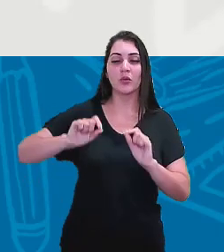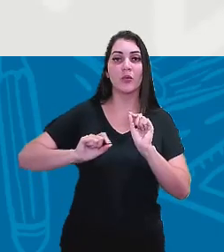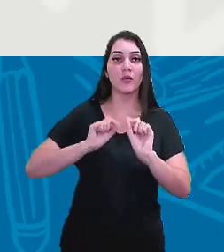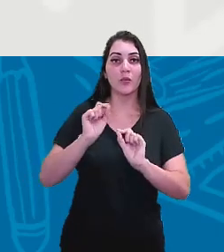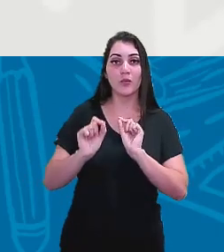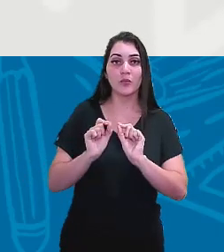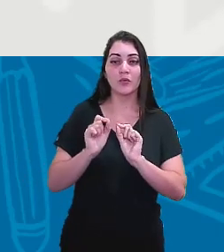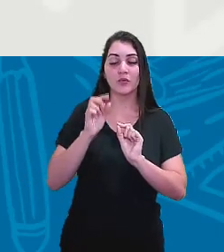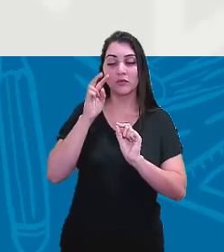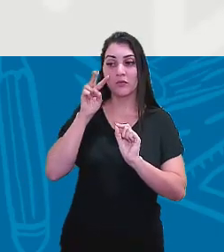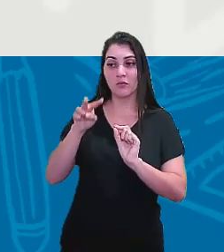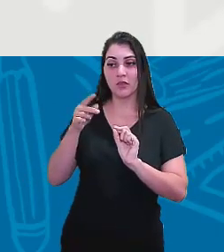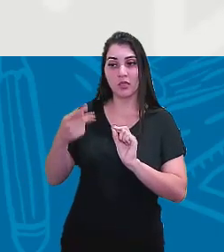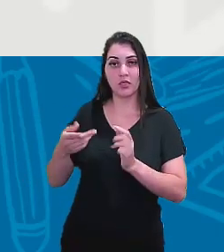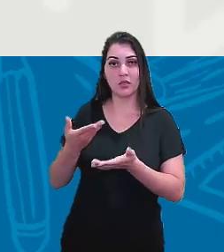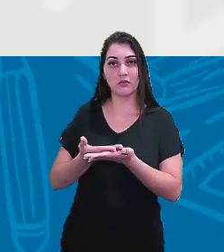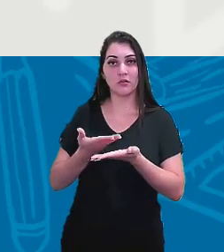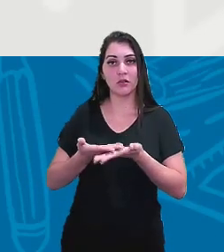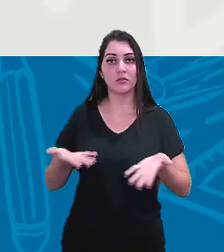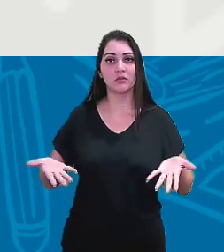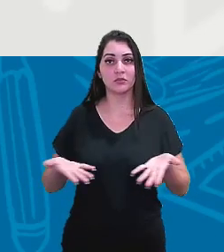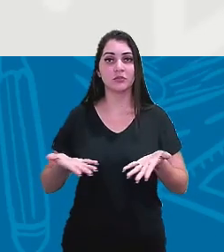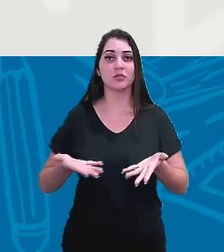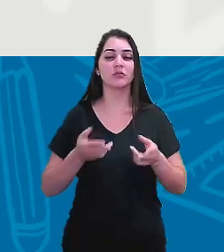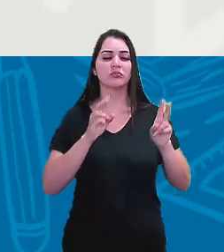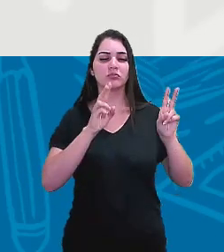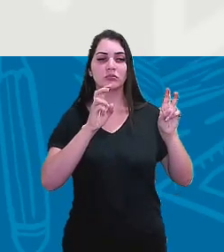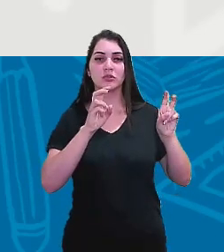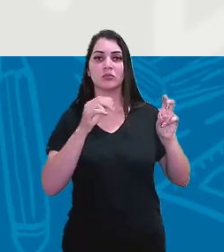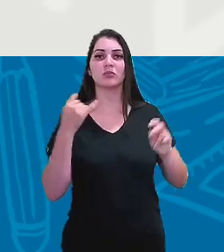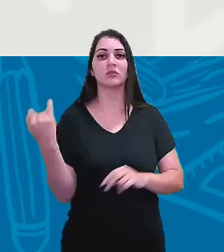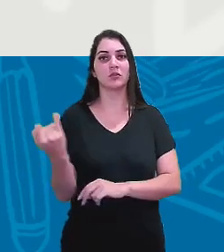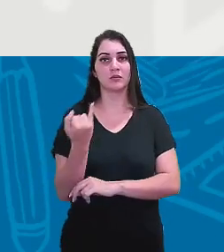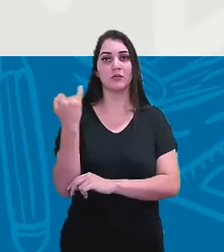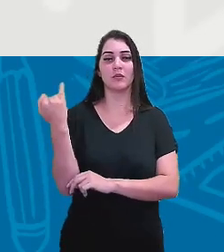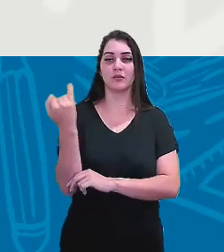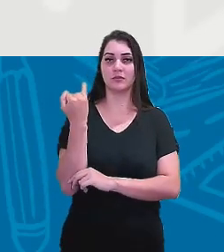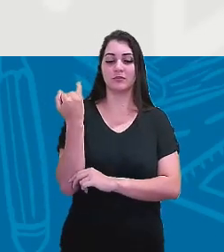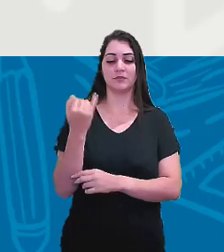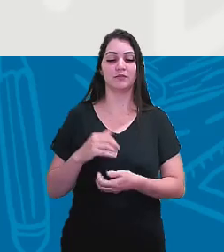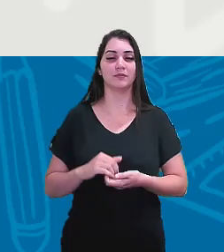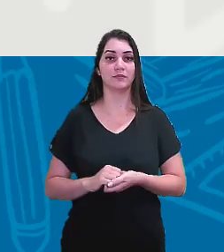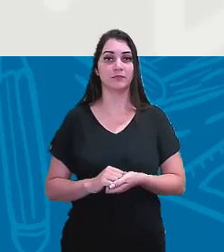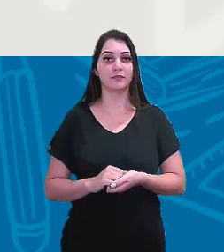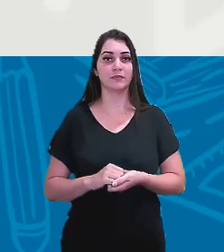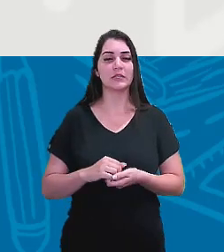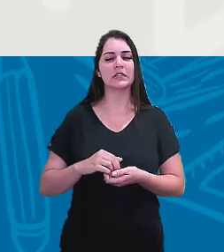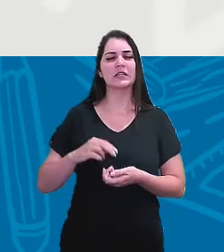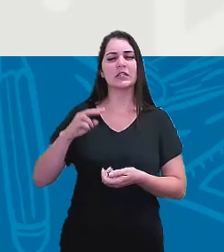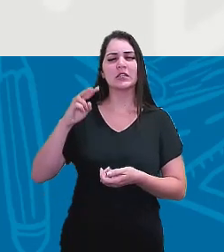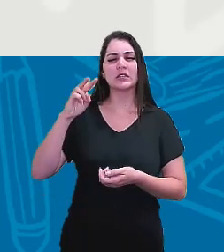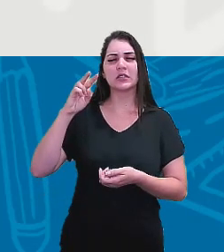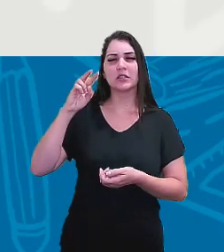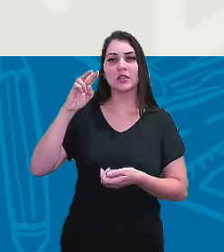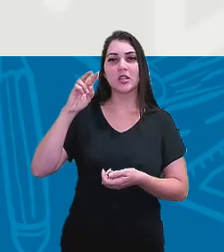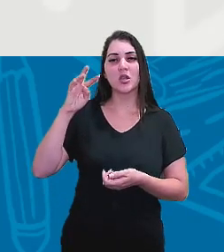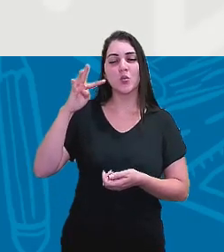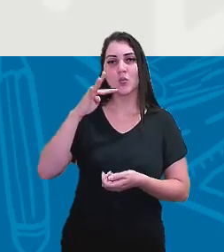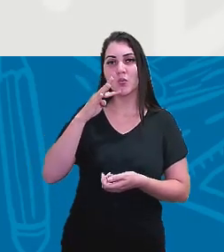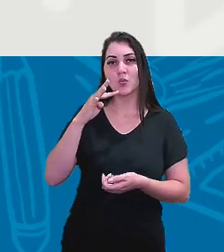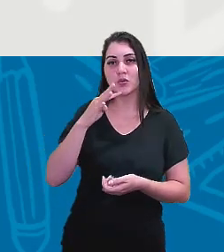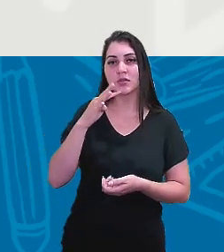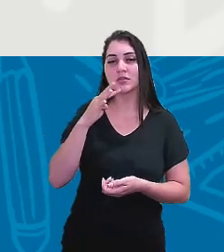o que a gente vai ver nesta aula de hoje é sobre a importância de reconhecer ou de